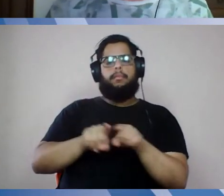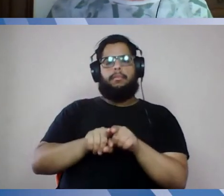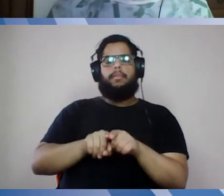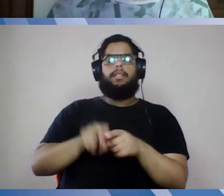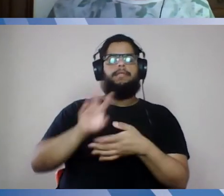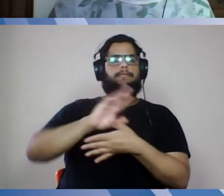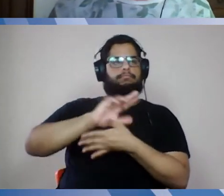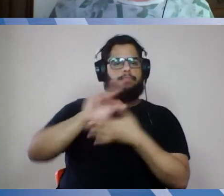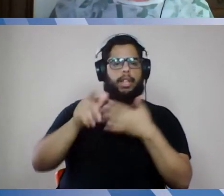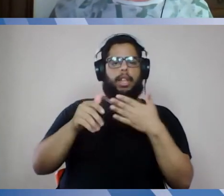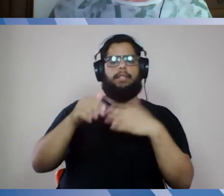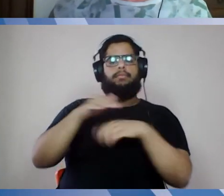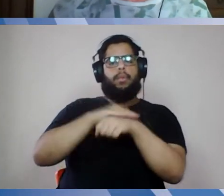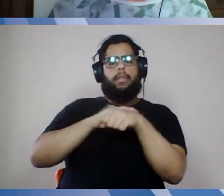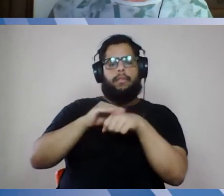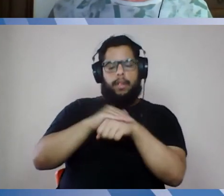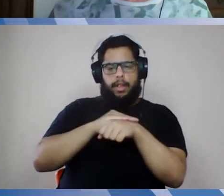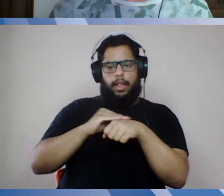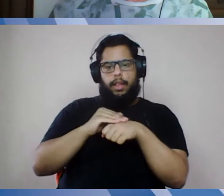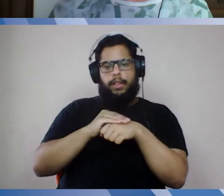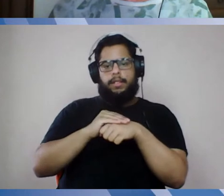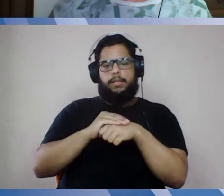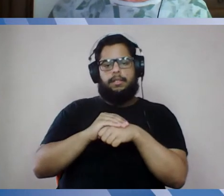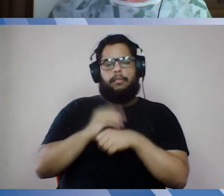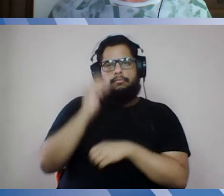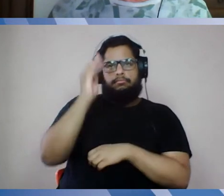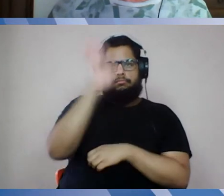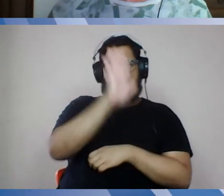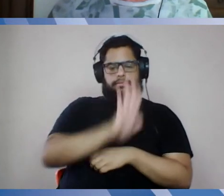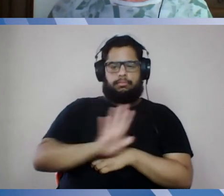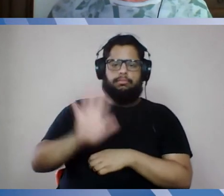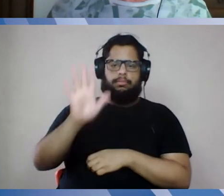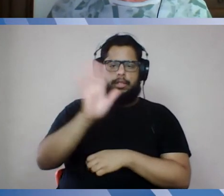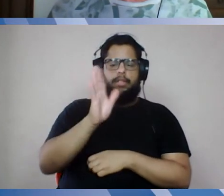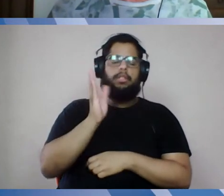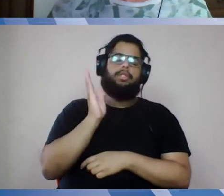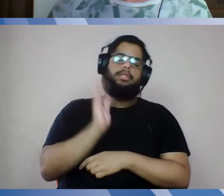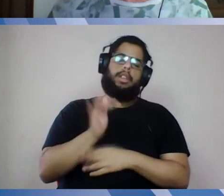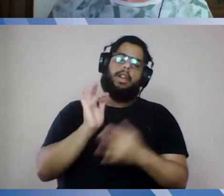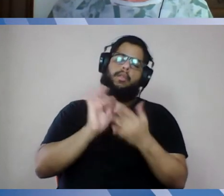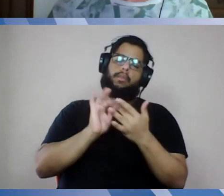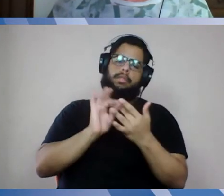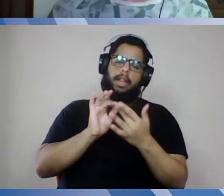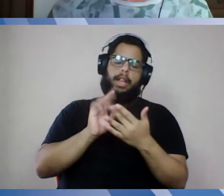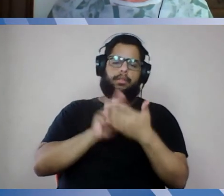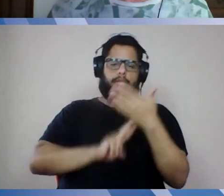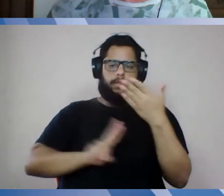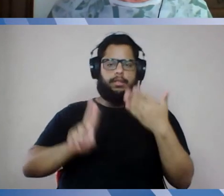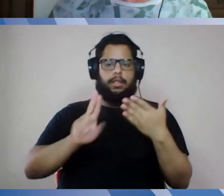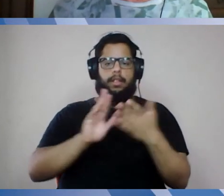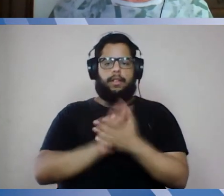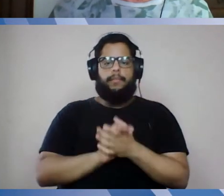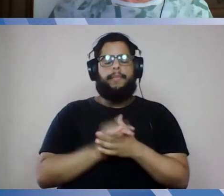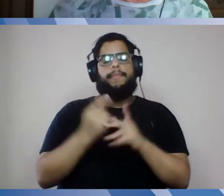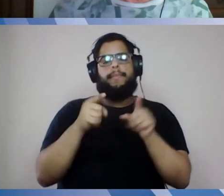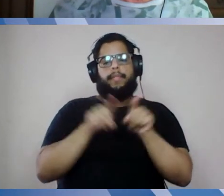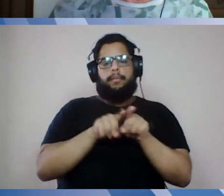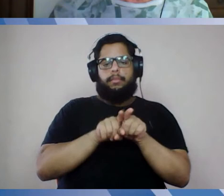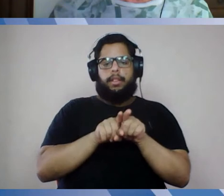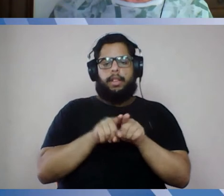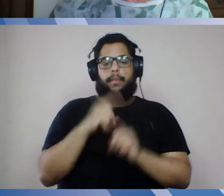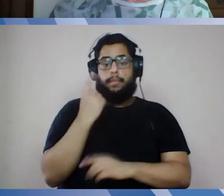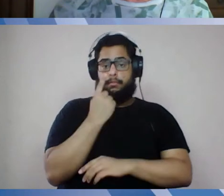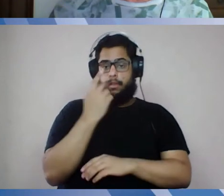discussões que estão sendo feitas nacionalmente, nós já entramos em contato com a universidade, aliás, a primeira